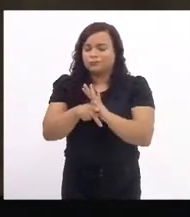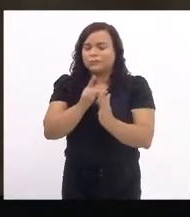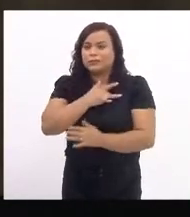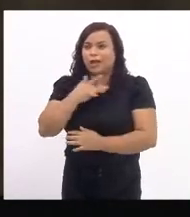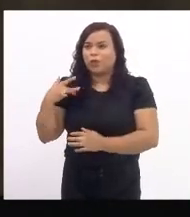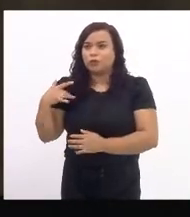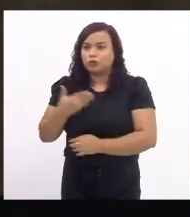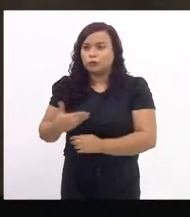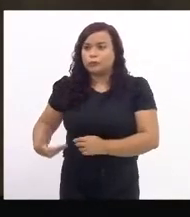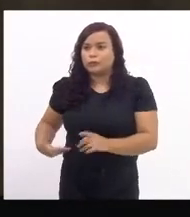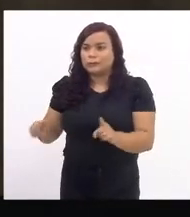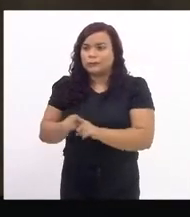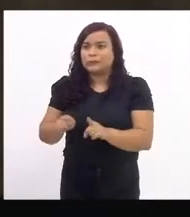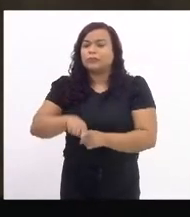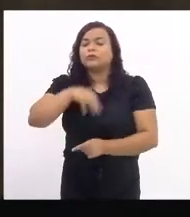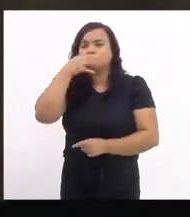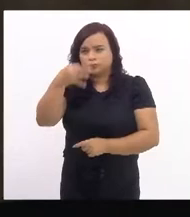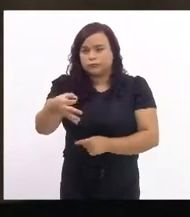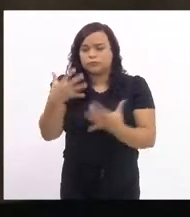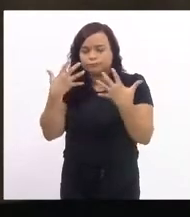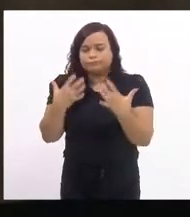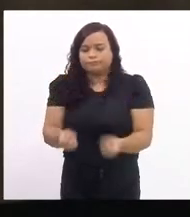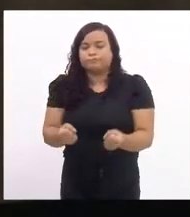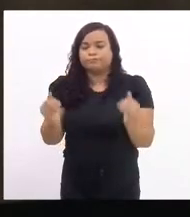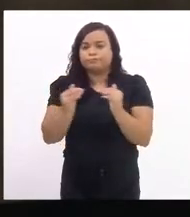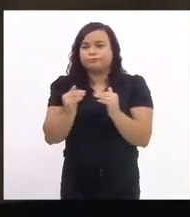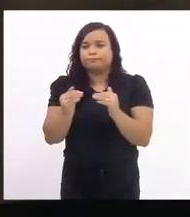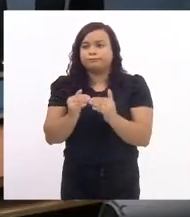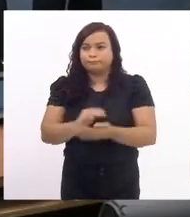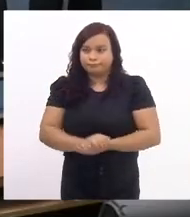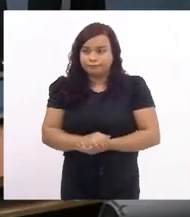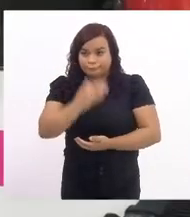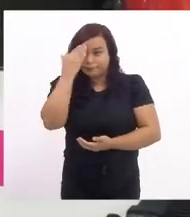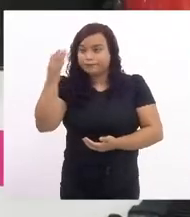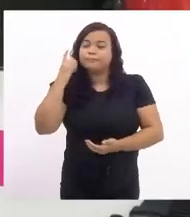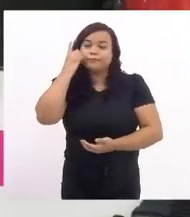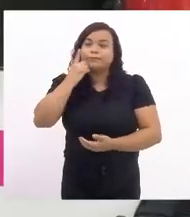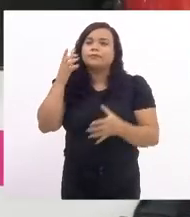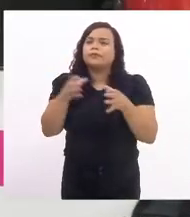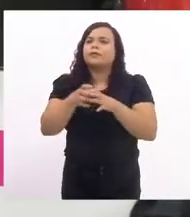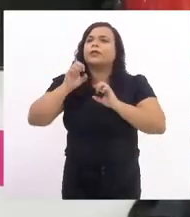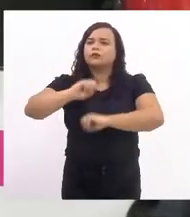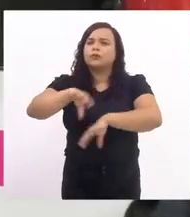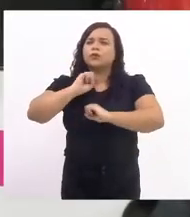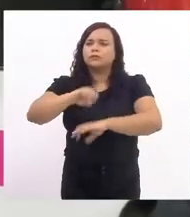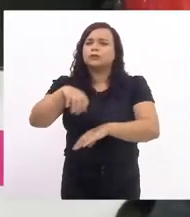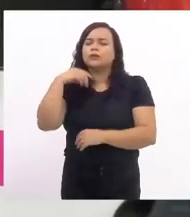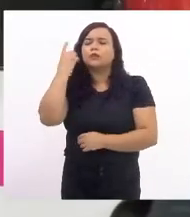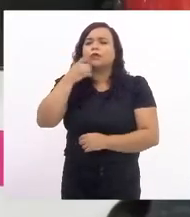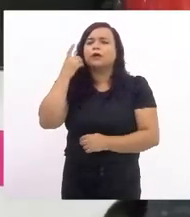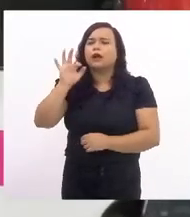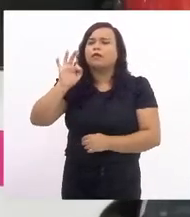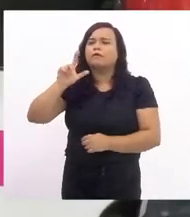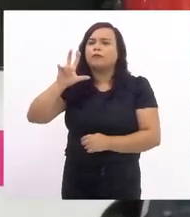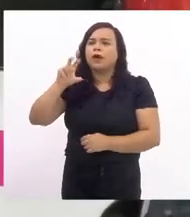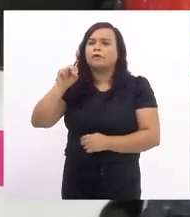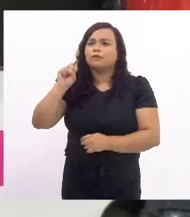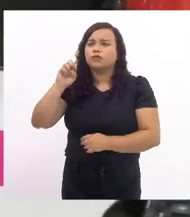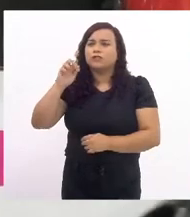Por isso, o nosso parecer é favorável. Obrigada, deputada. Pela Comissão de Educação, o deputado Flávio Serafini.